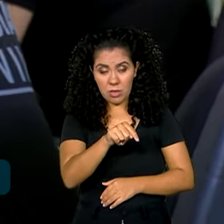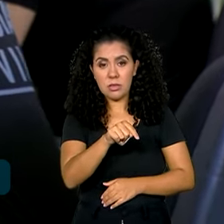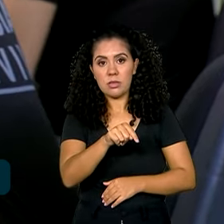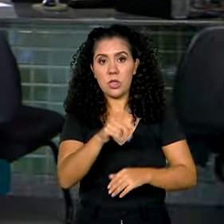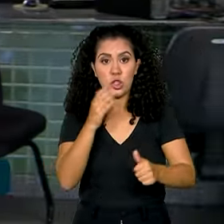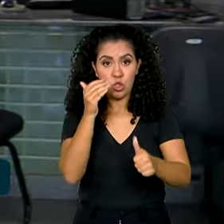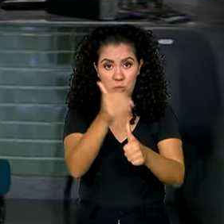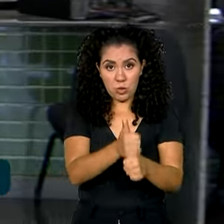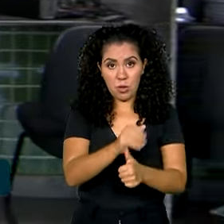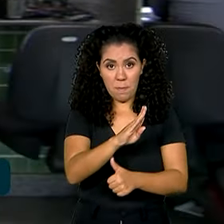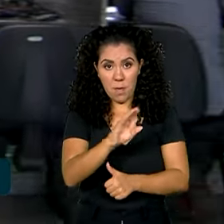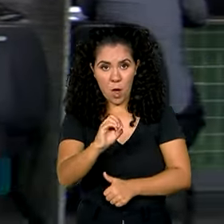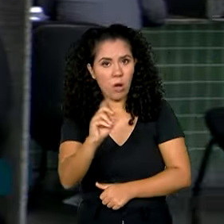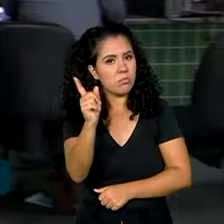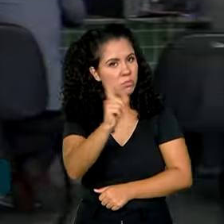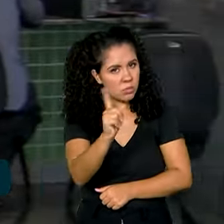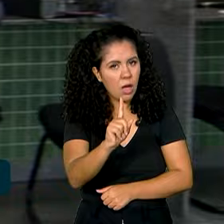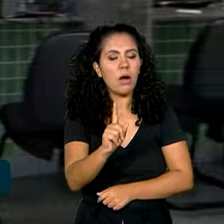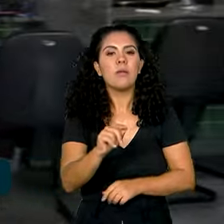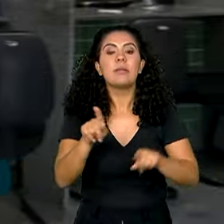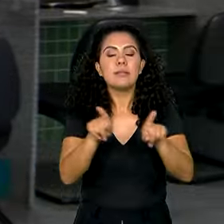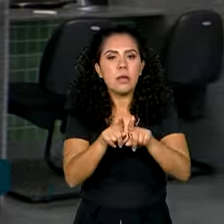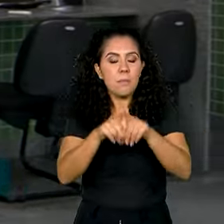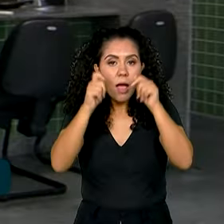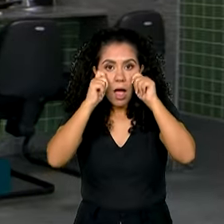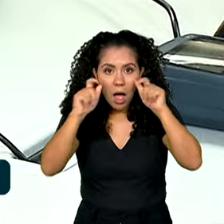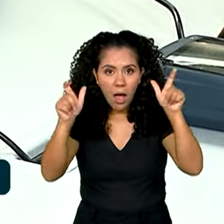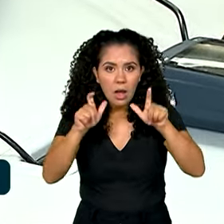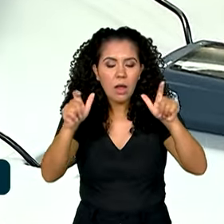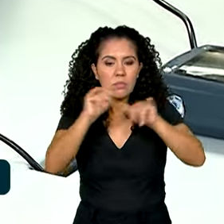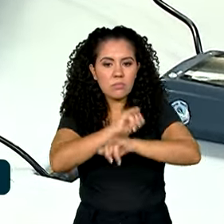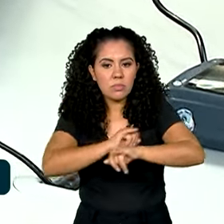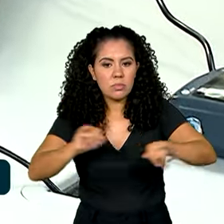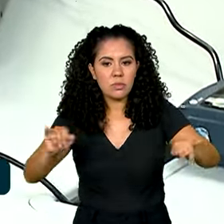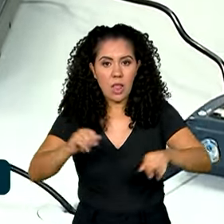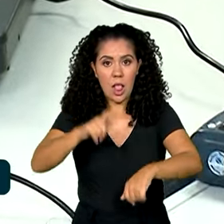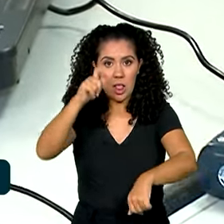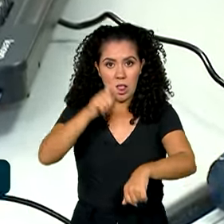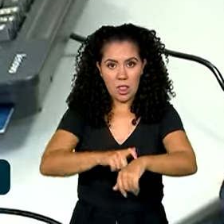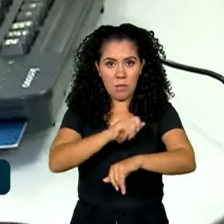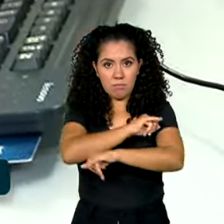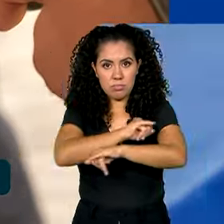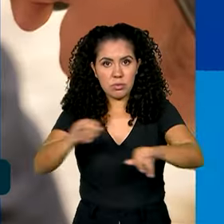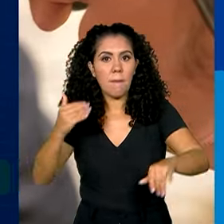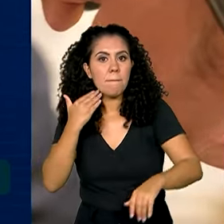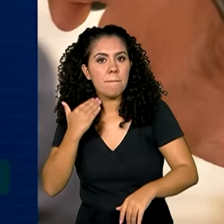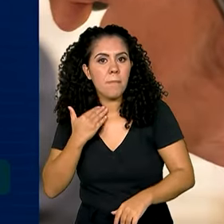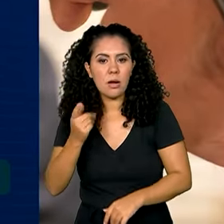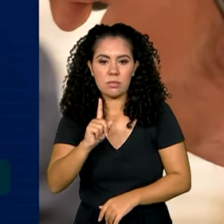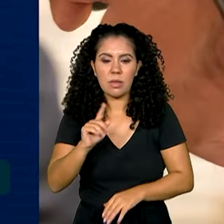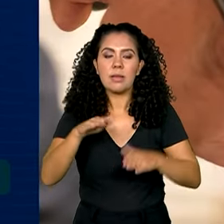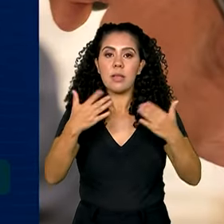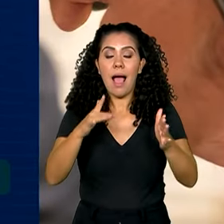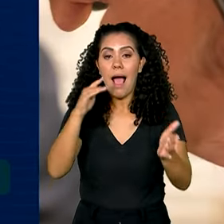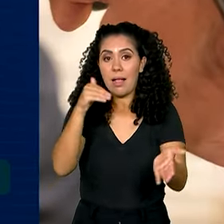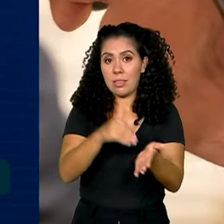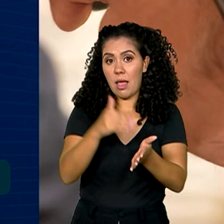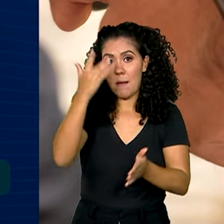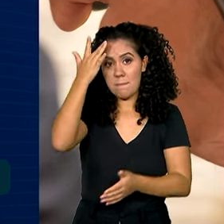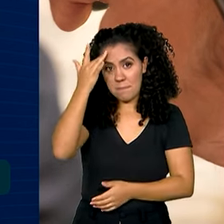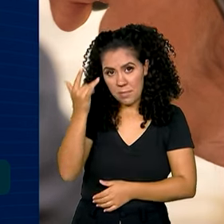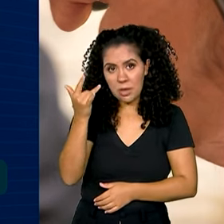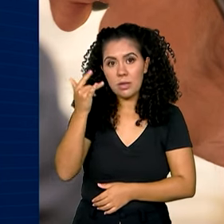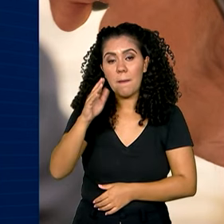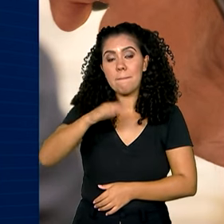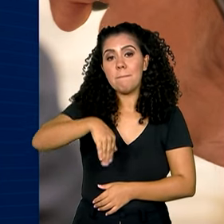boletim de ocorrência nas delegacias e o alerta não aciona imediatamente todos os bancos. Até amanhã desta sexta-feira,